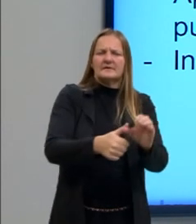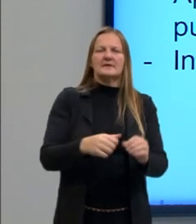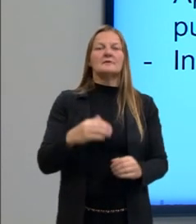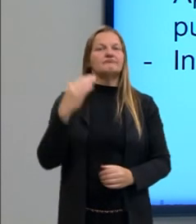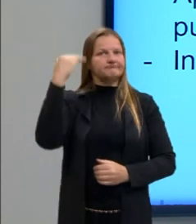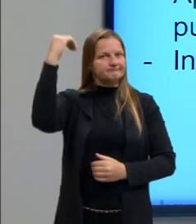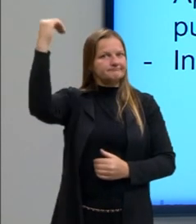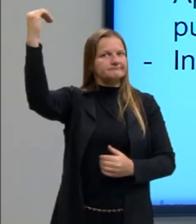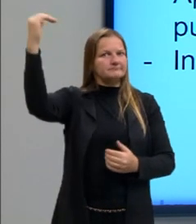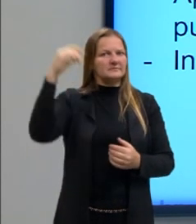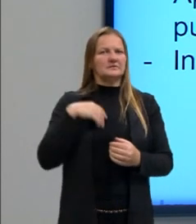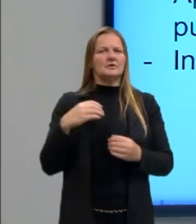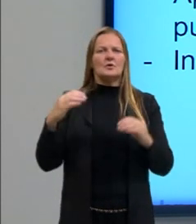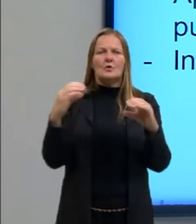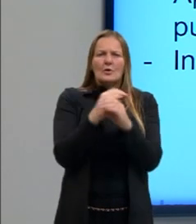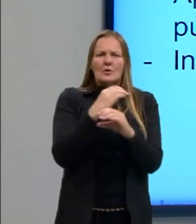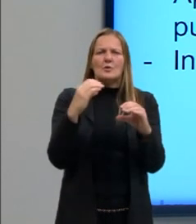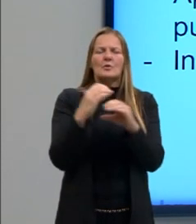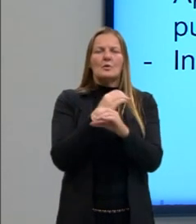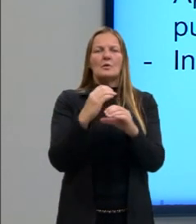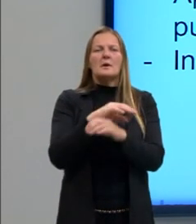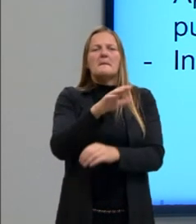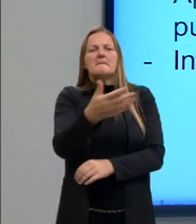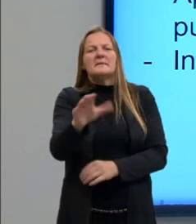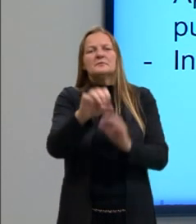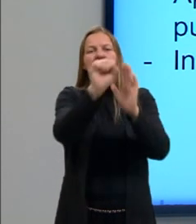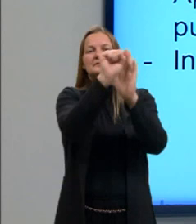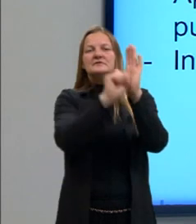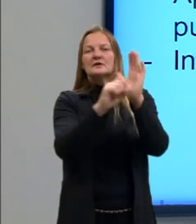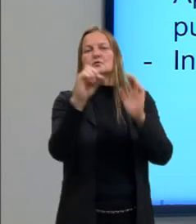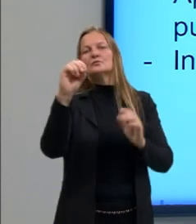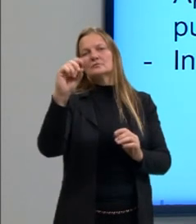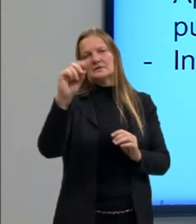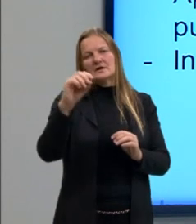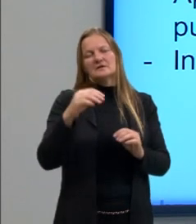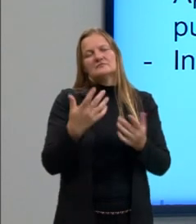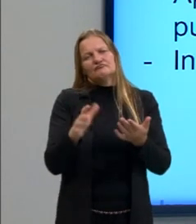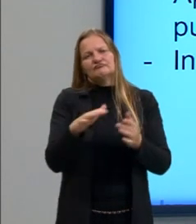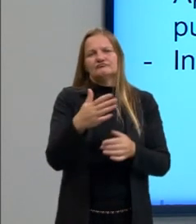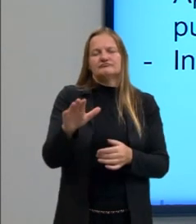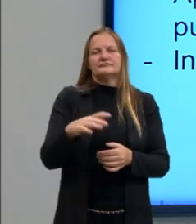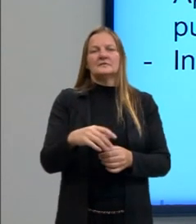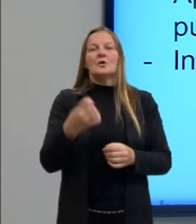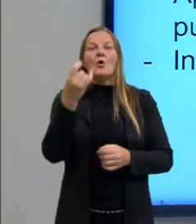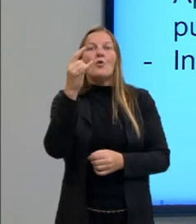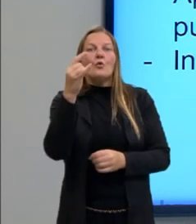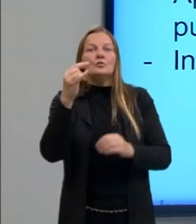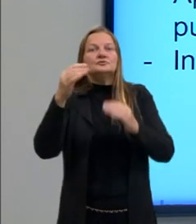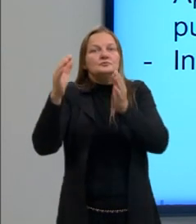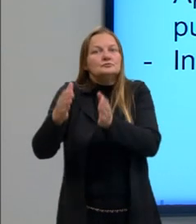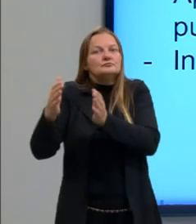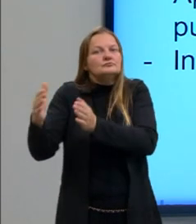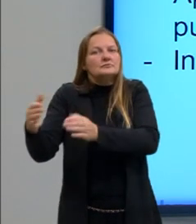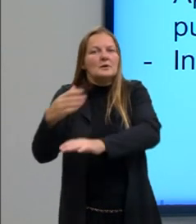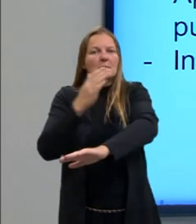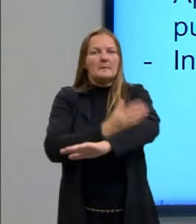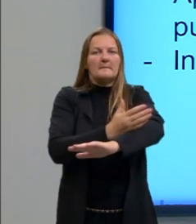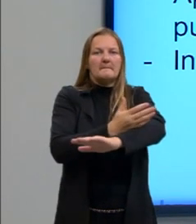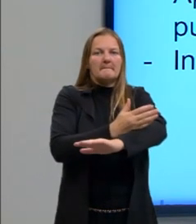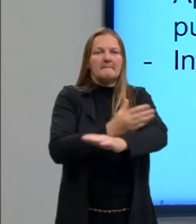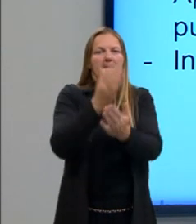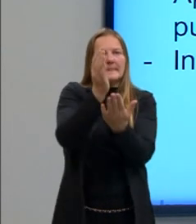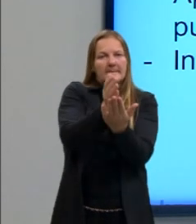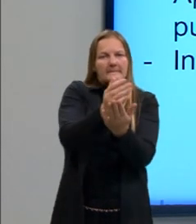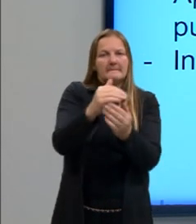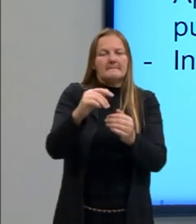-sucedida e se completa, então, aí pelo final do século X. E o último período da Idade Média, a segunda metade,